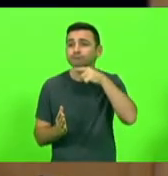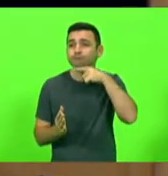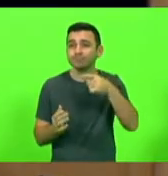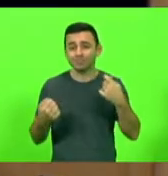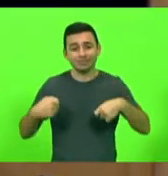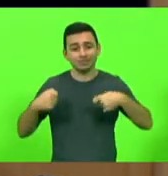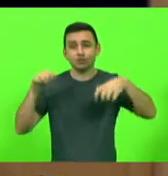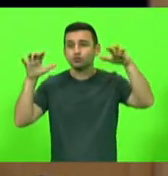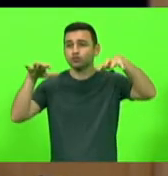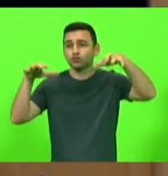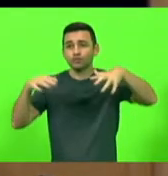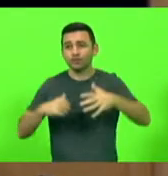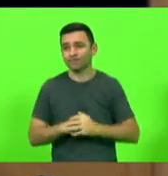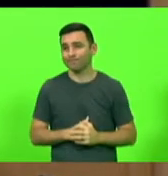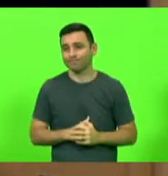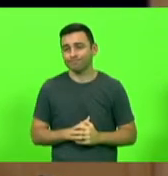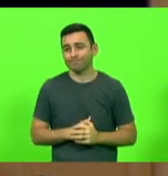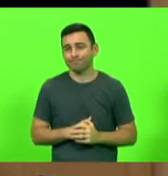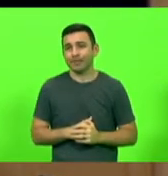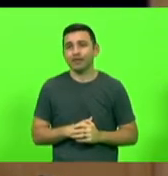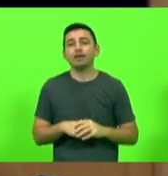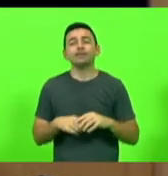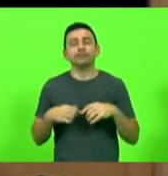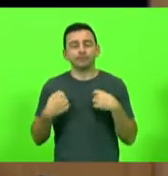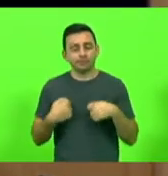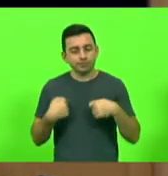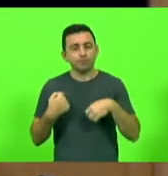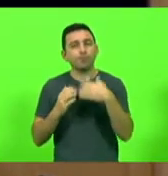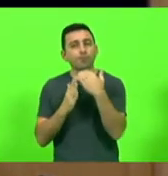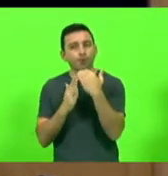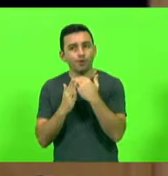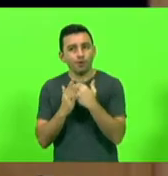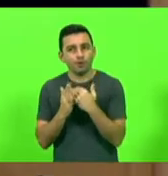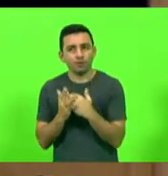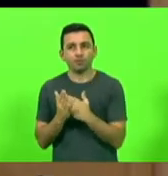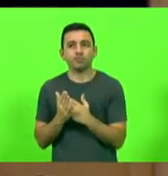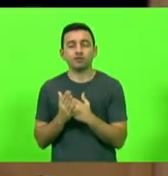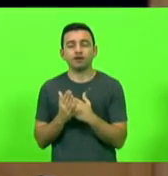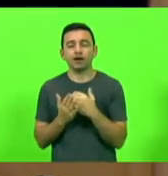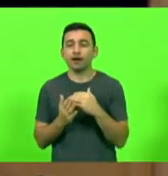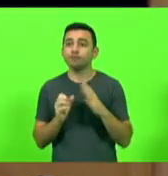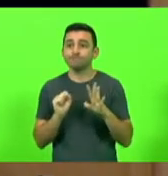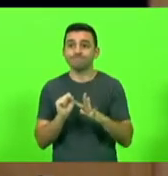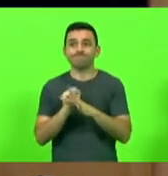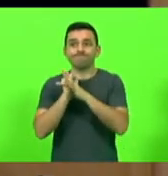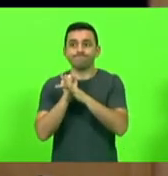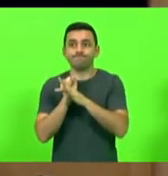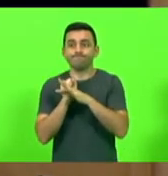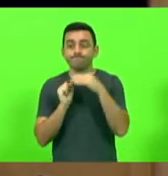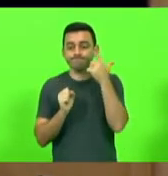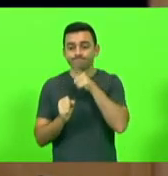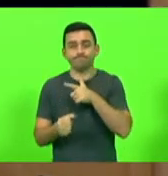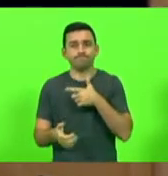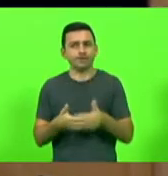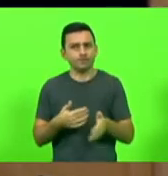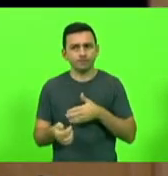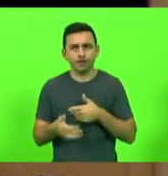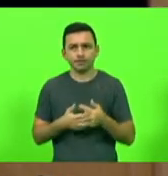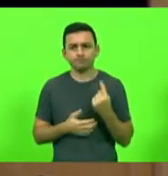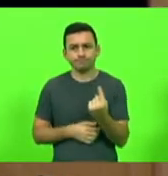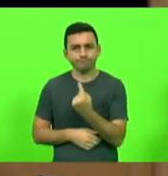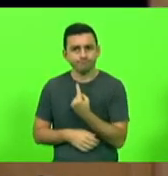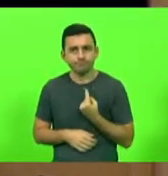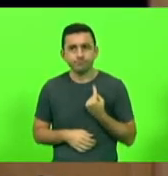chuva. Então, nós temos que também ter os programas que garantam, independente disso, a subvenção